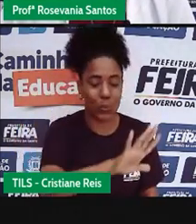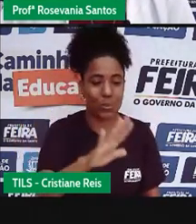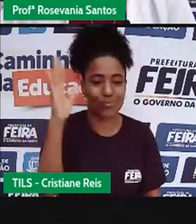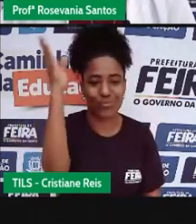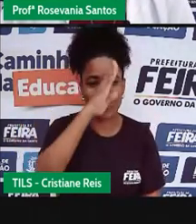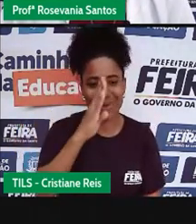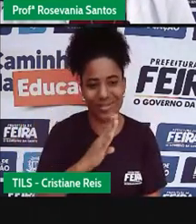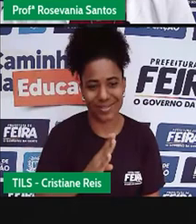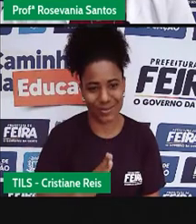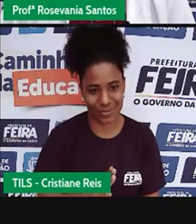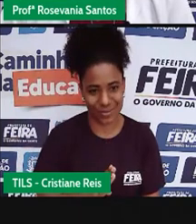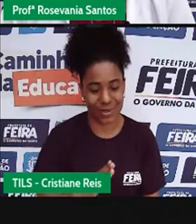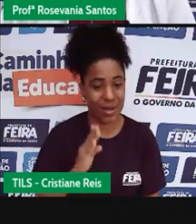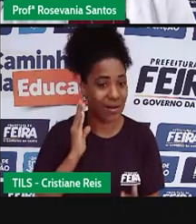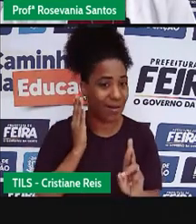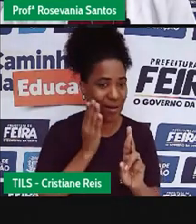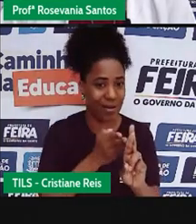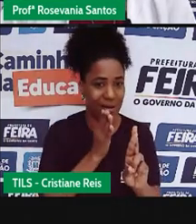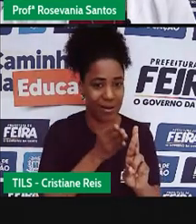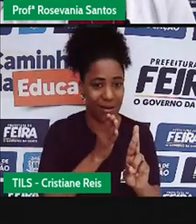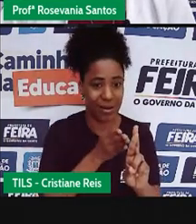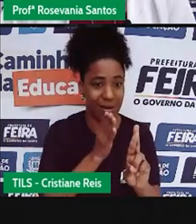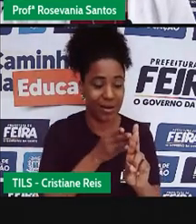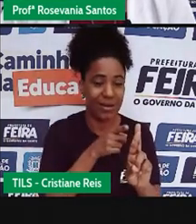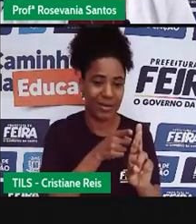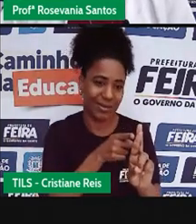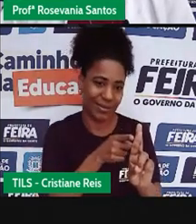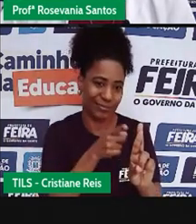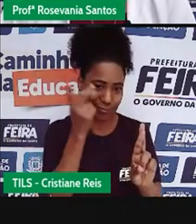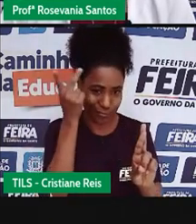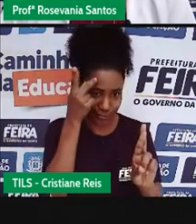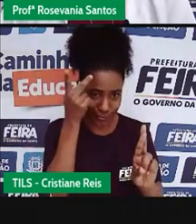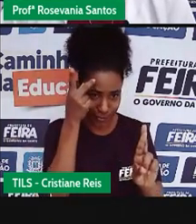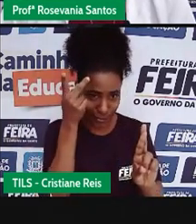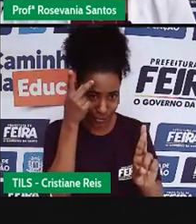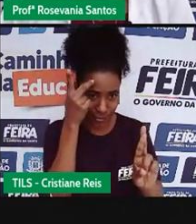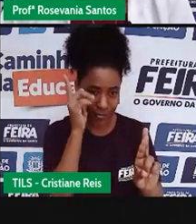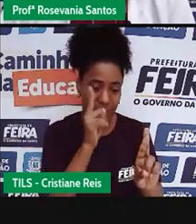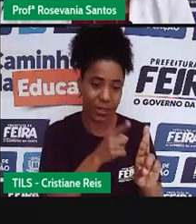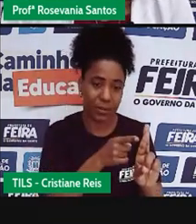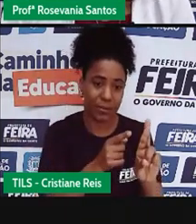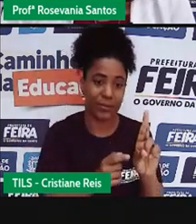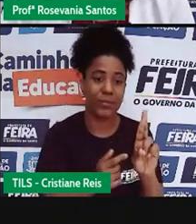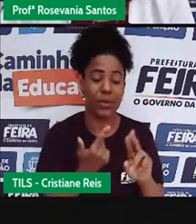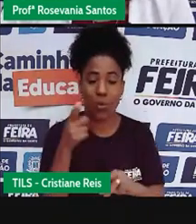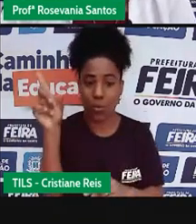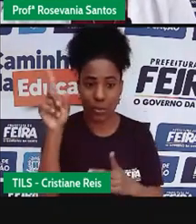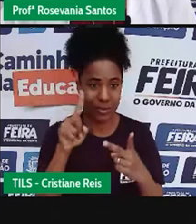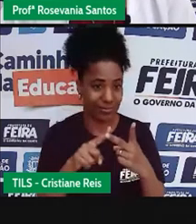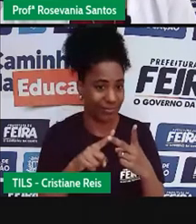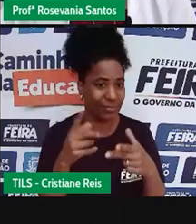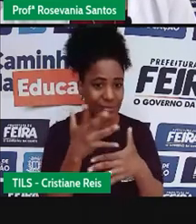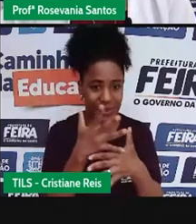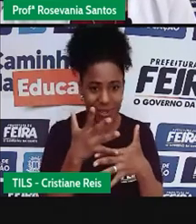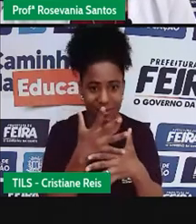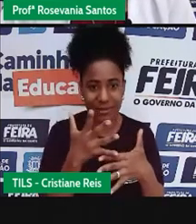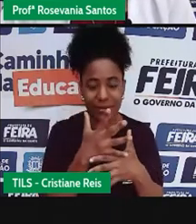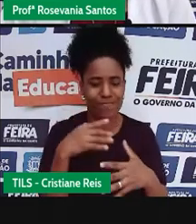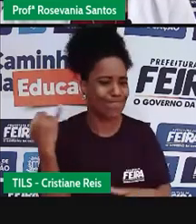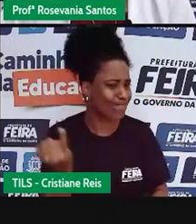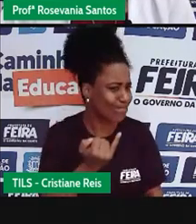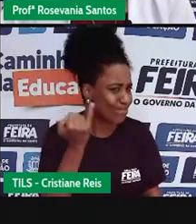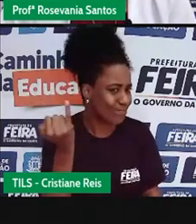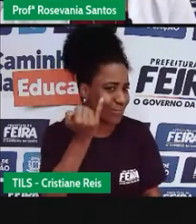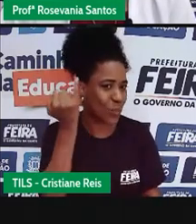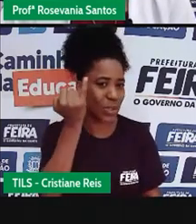do país todo é São Paulo e a gente tem outra cidade igualmente importante, que é o Rio de Janeiro, né, mas